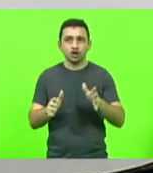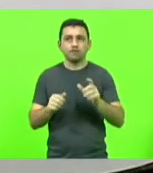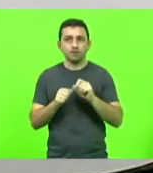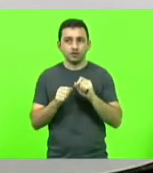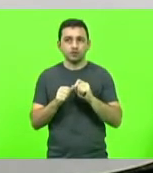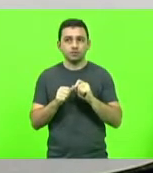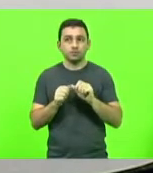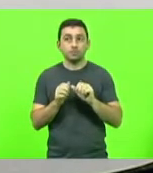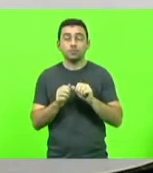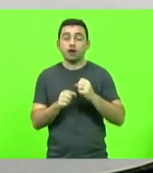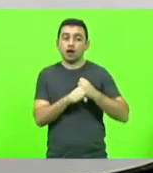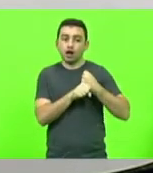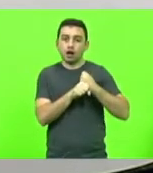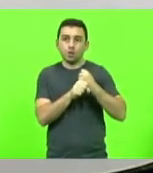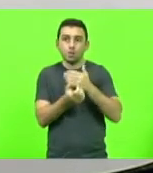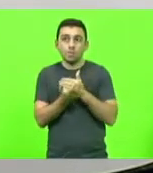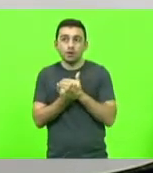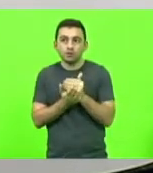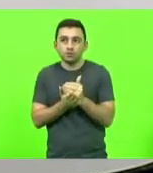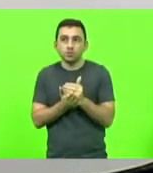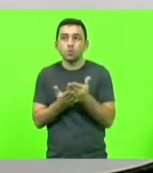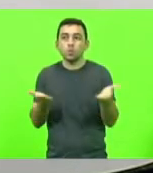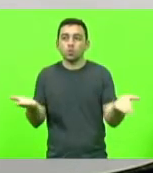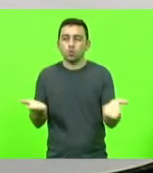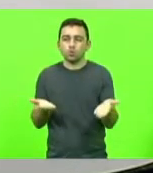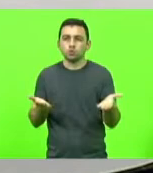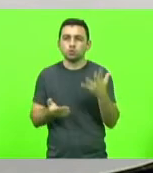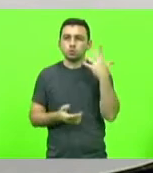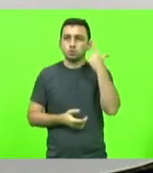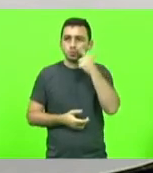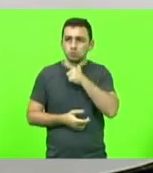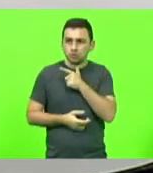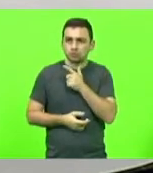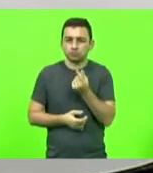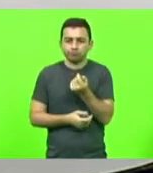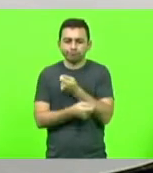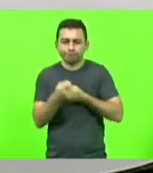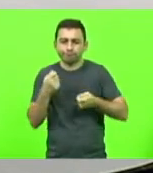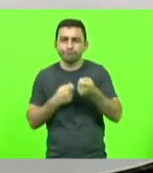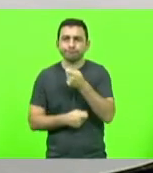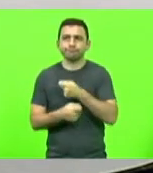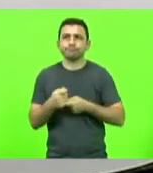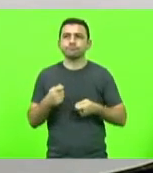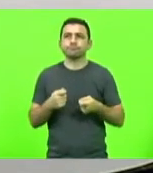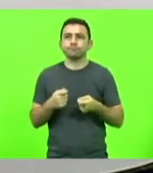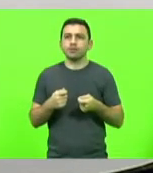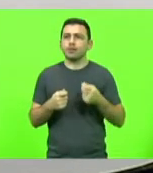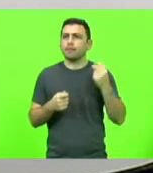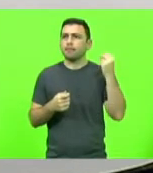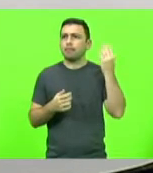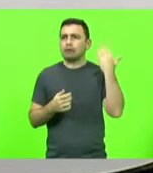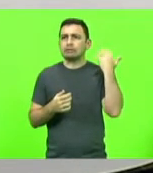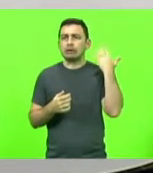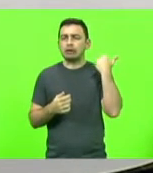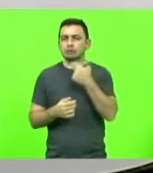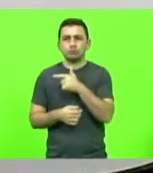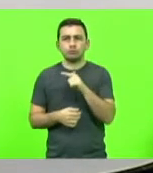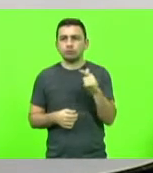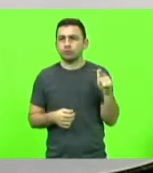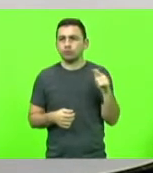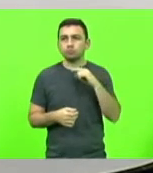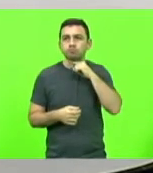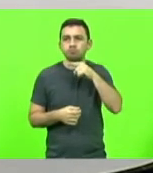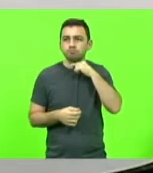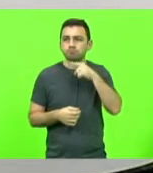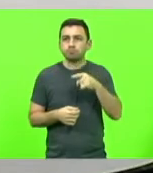primeiros anos, hoje, fôlego e robustez financeira como muito tempo não se via no estado de Santa Catarina,